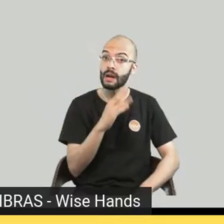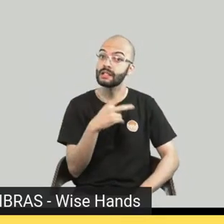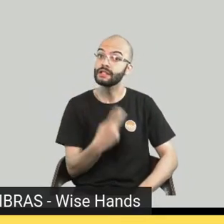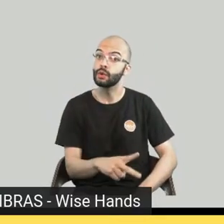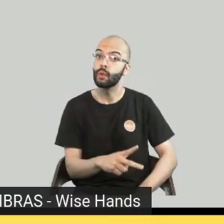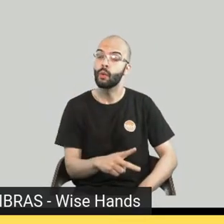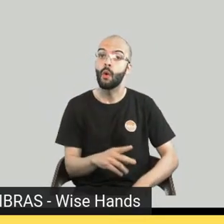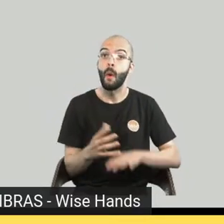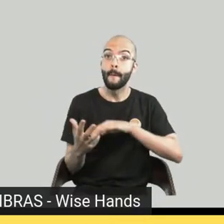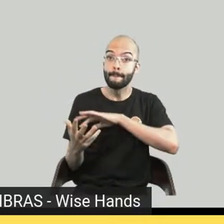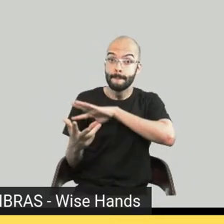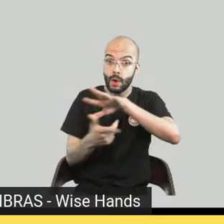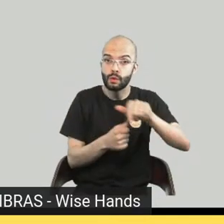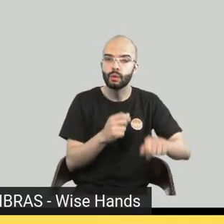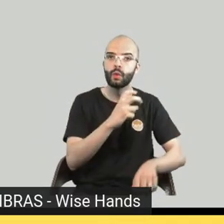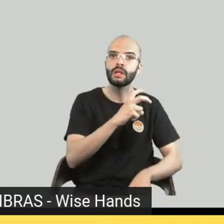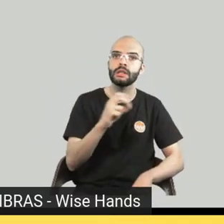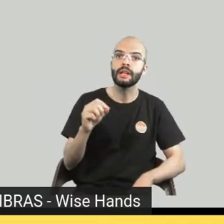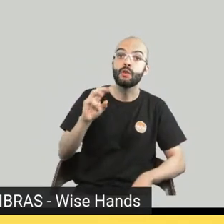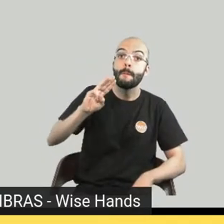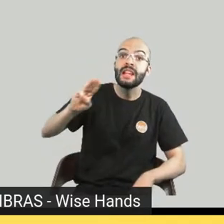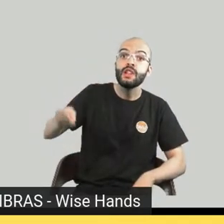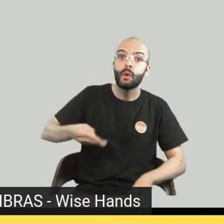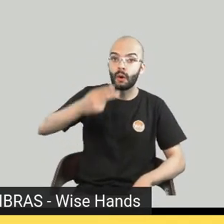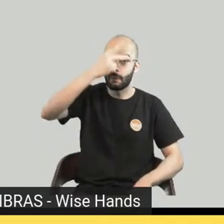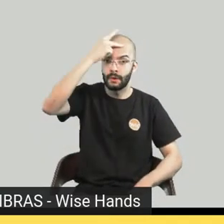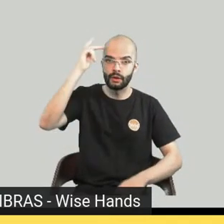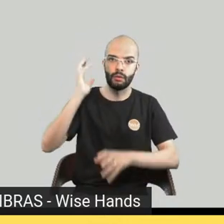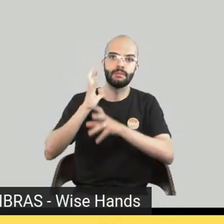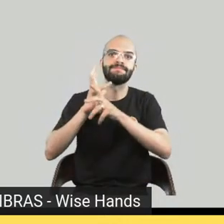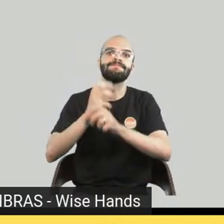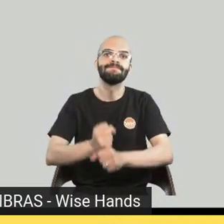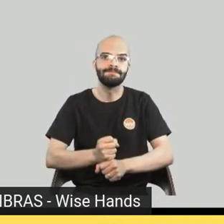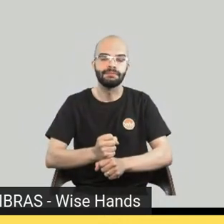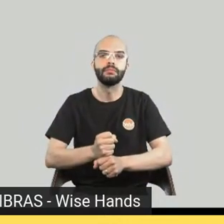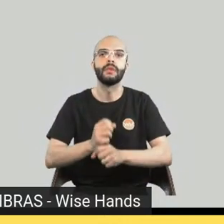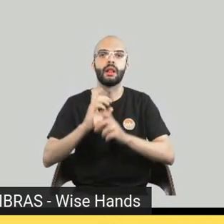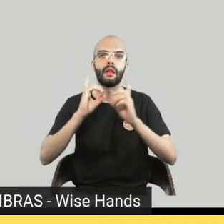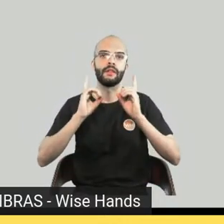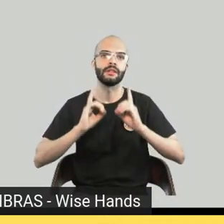E você já imaginou como que é difícil para essas pessoas fazerem coisas simples,